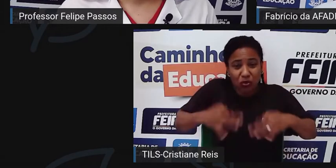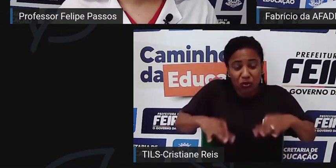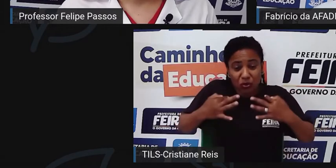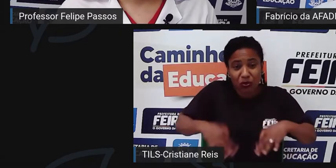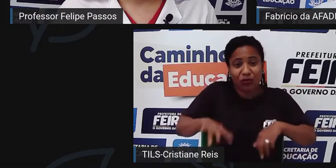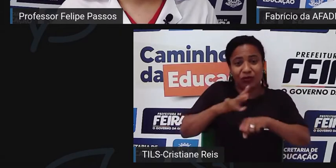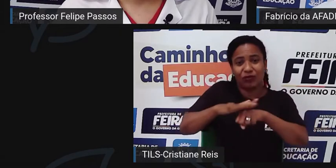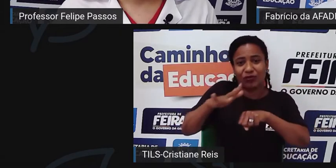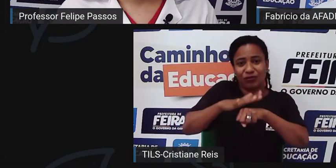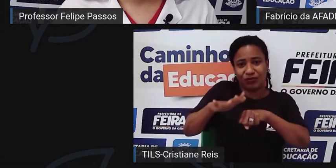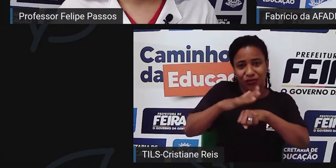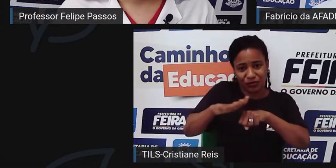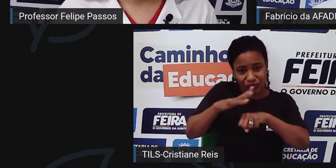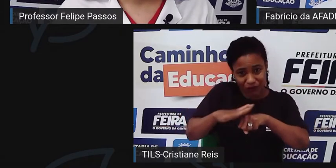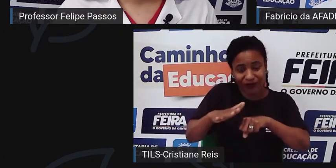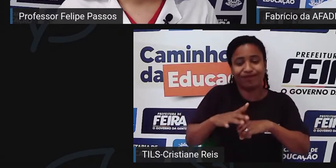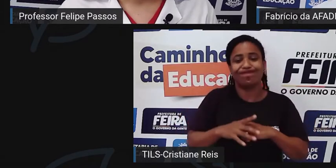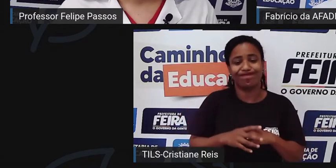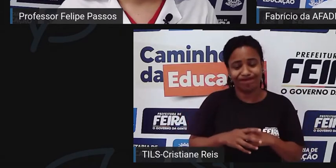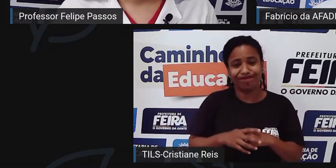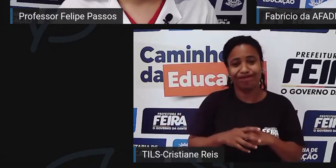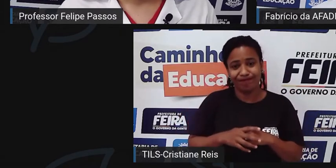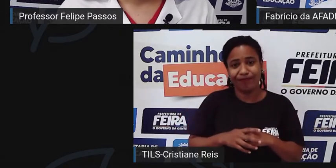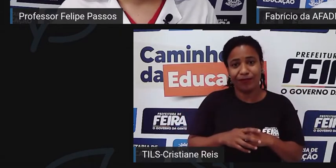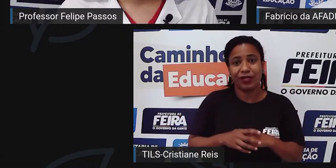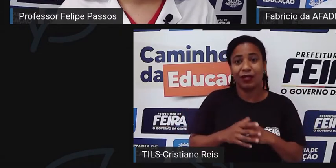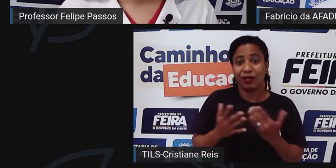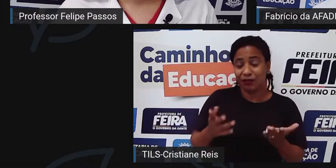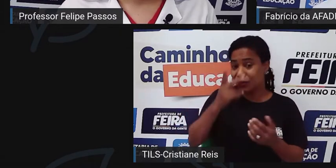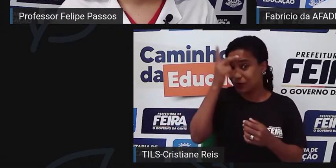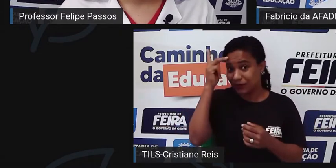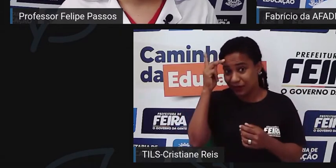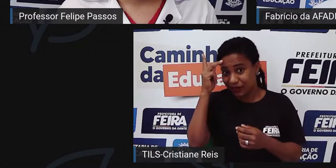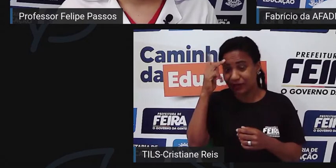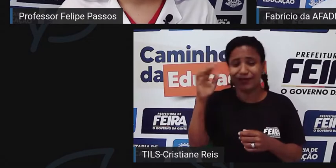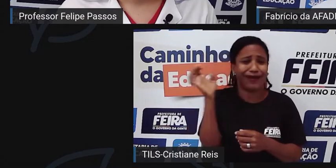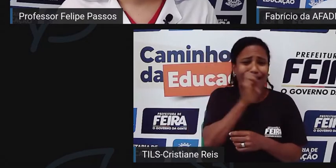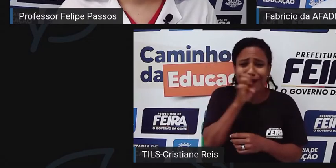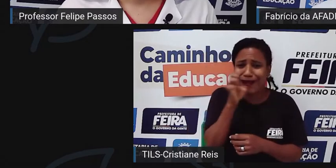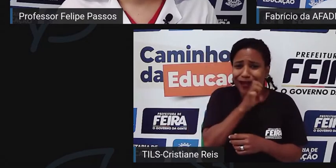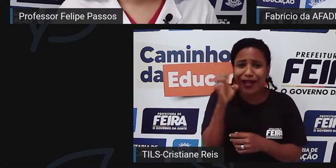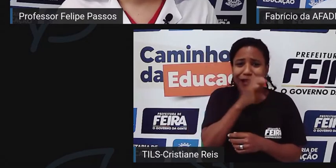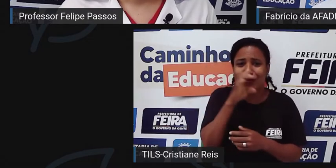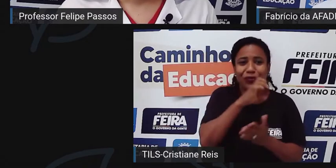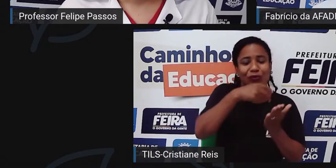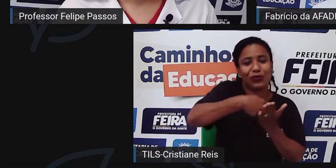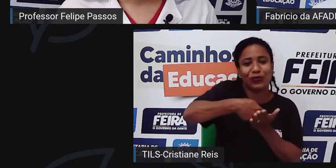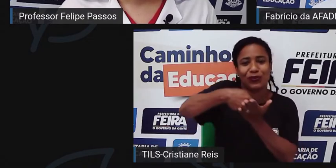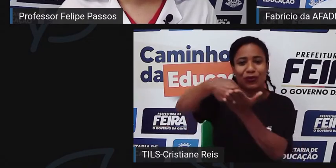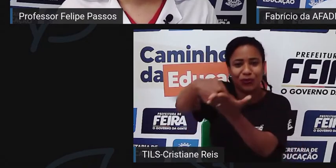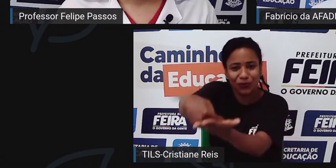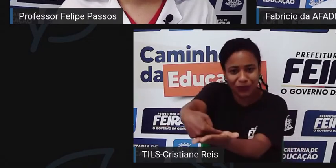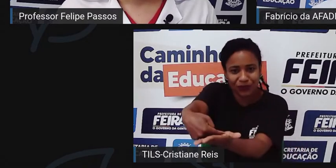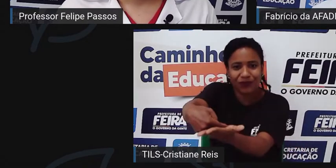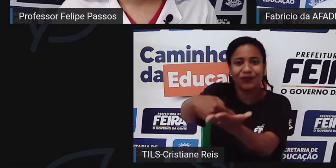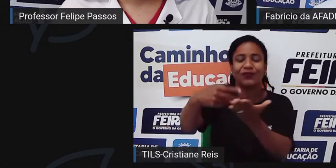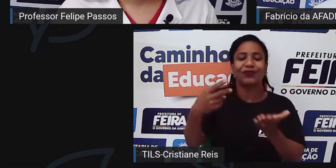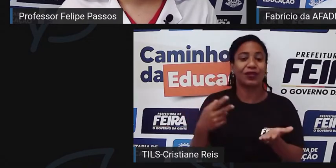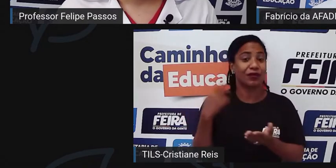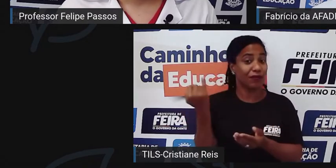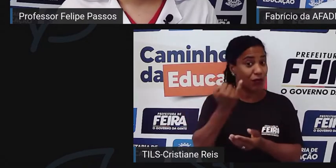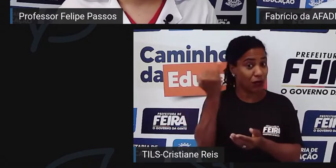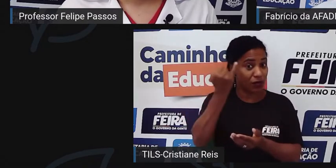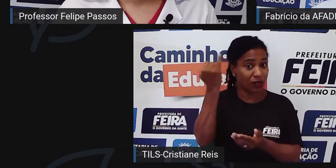vezes, nos causa, a gente precisa ir para urgência e emergência. Trazendo aqui também mais uma importância da